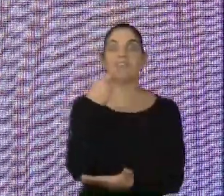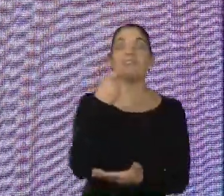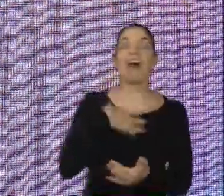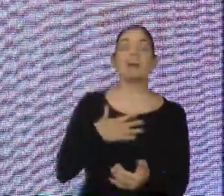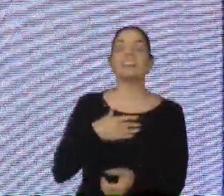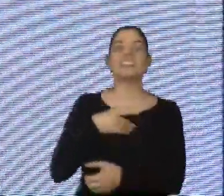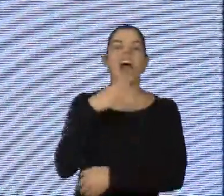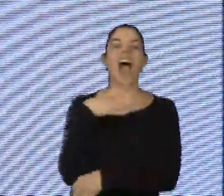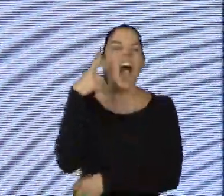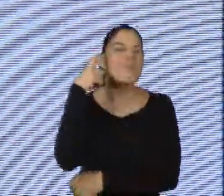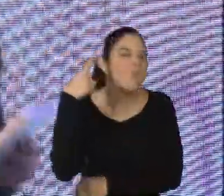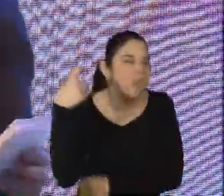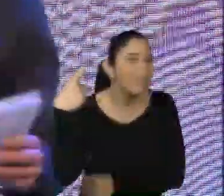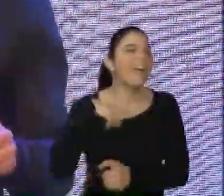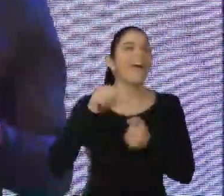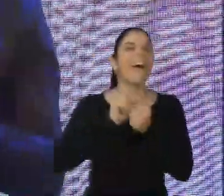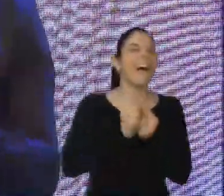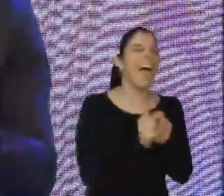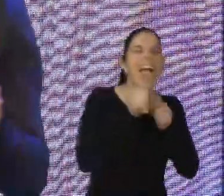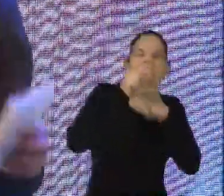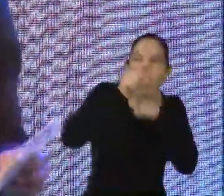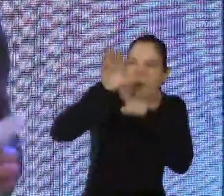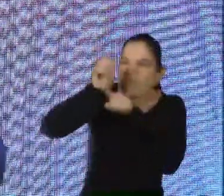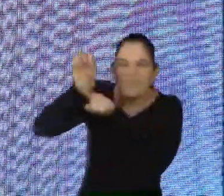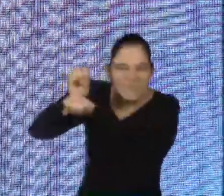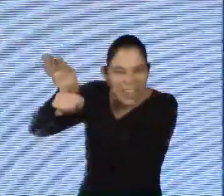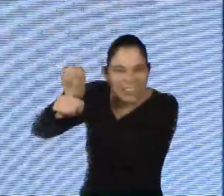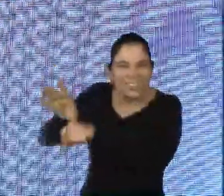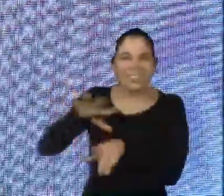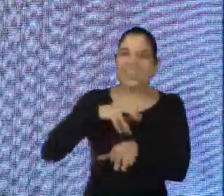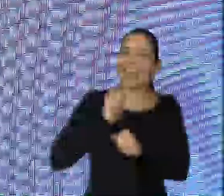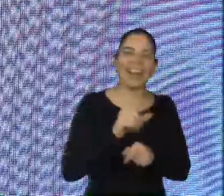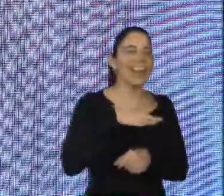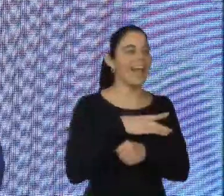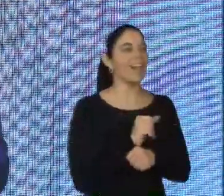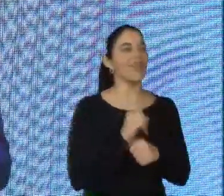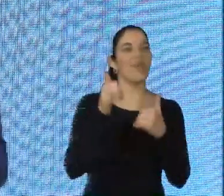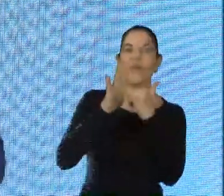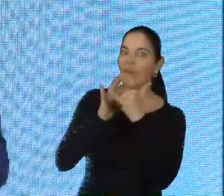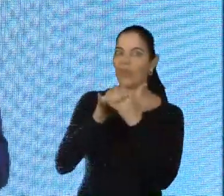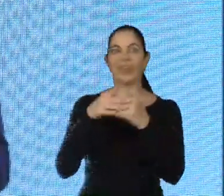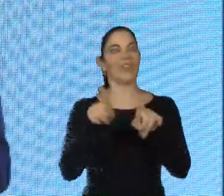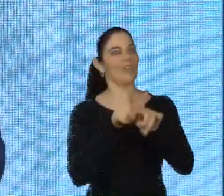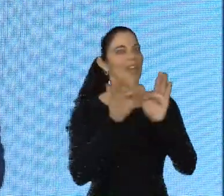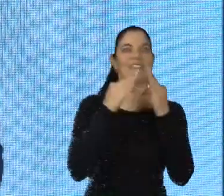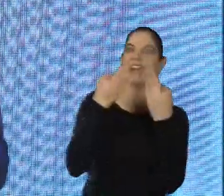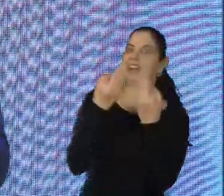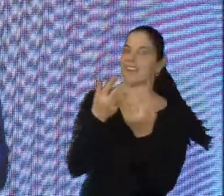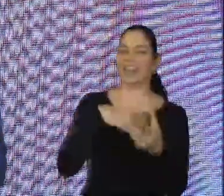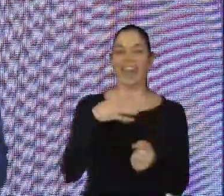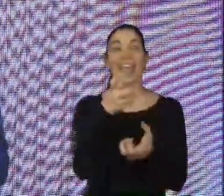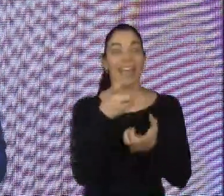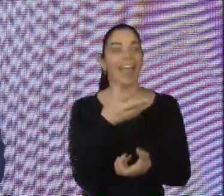YouTube, digita, compartilha, pegue esse link do YouTube e compartilha com seus amigos, com a tua família, com as pessoas que merecem